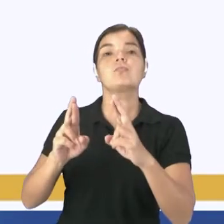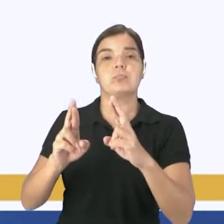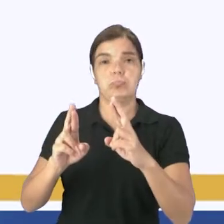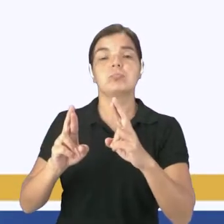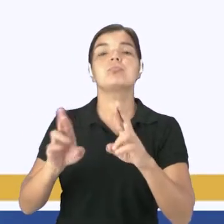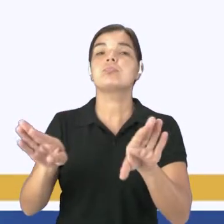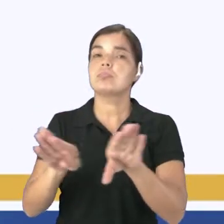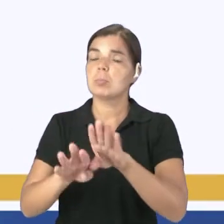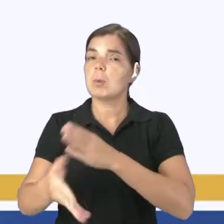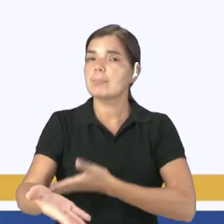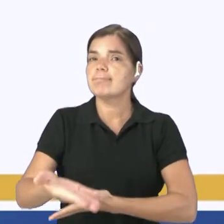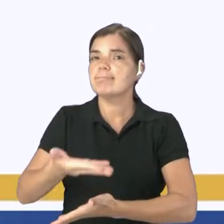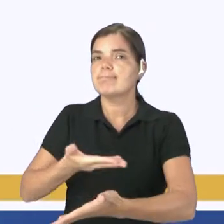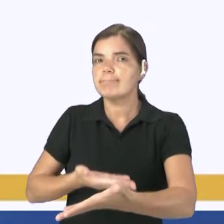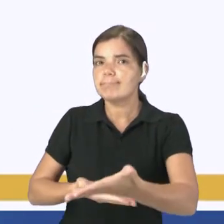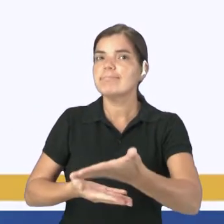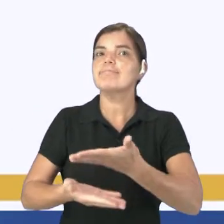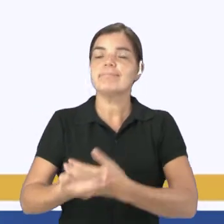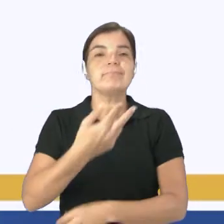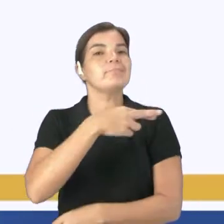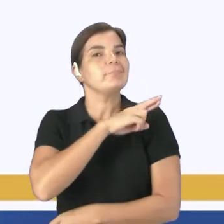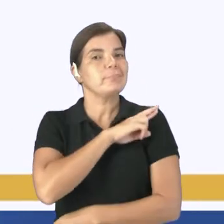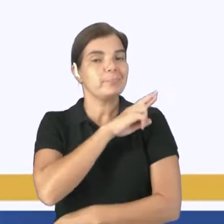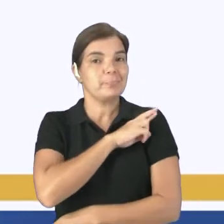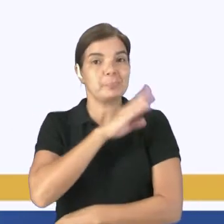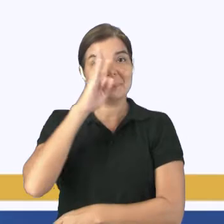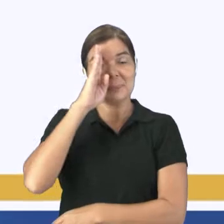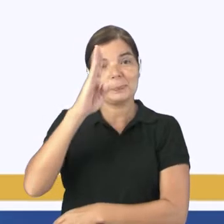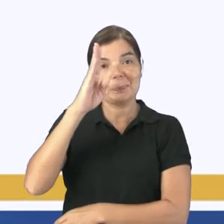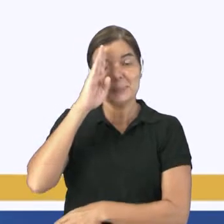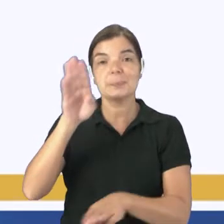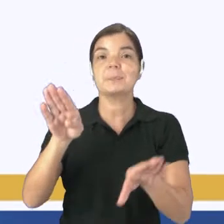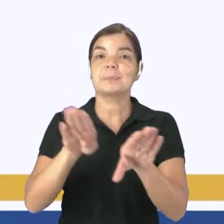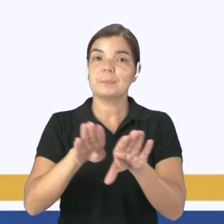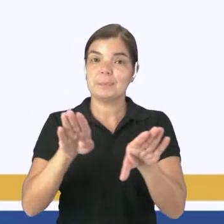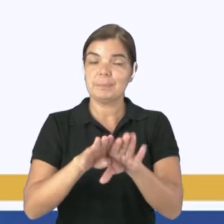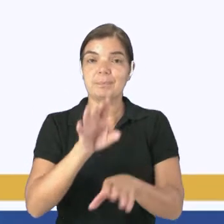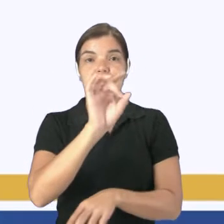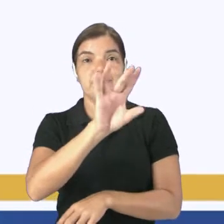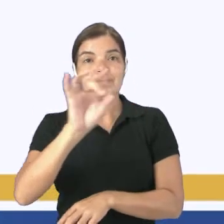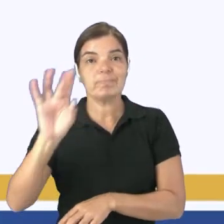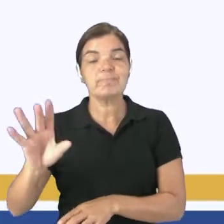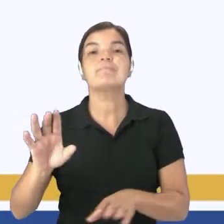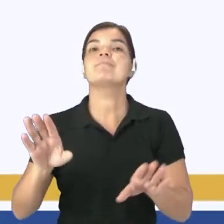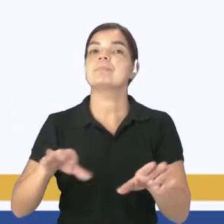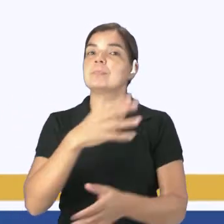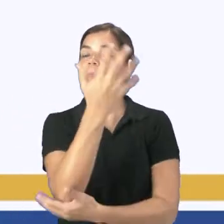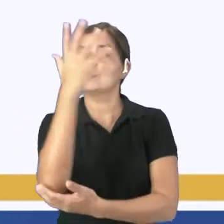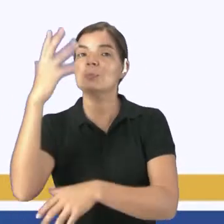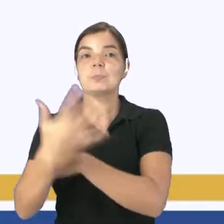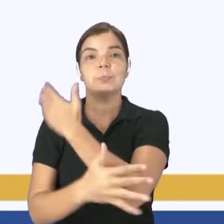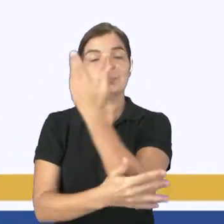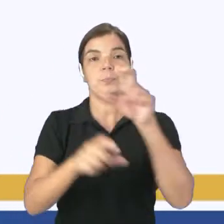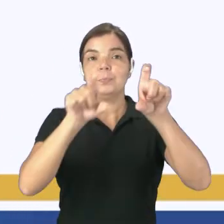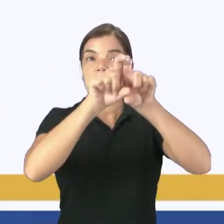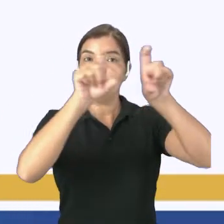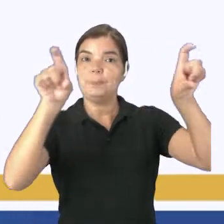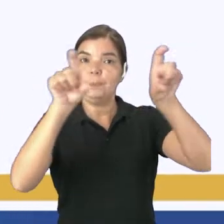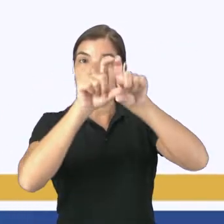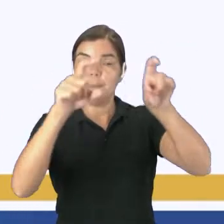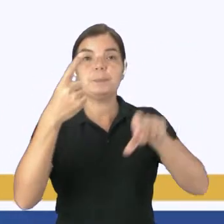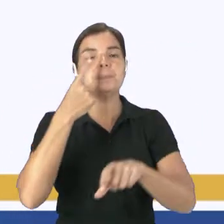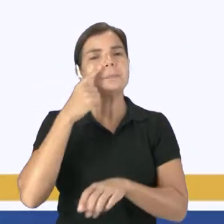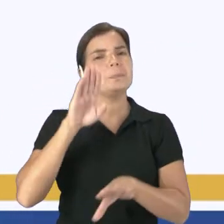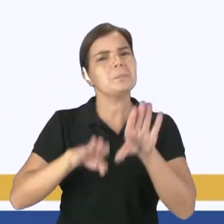um fazendo a sua parte, né? E principalmente respeitando o ciclo de cada ser. Porque aí na tirinha a gente tem, por exemplo, às vezes eu